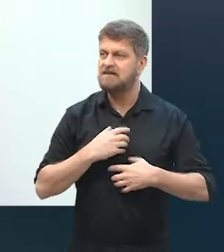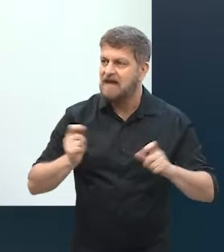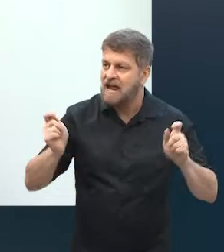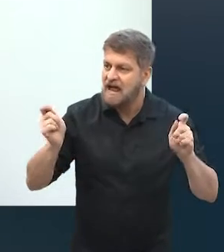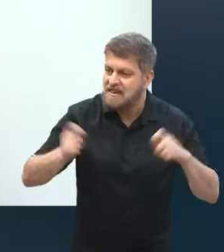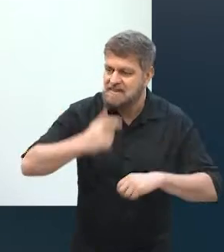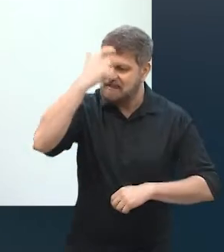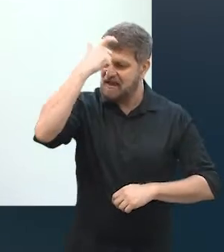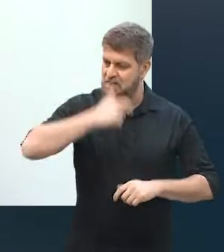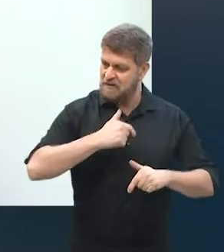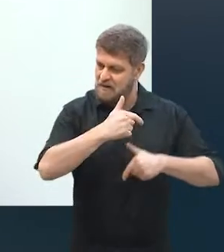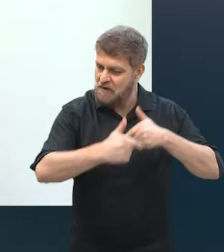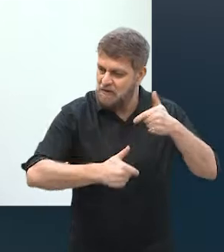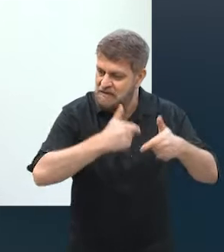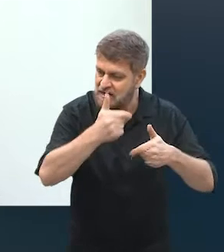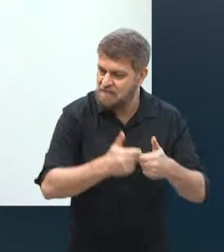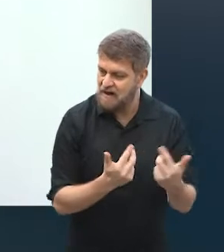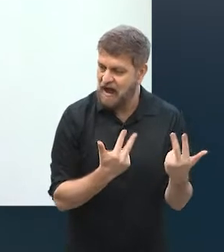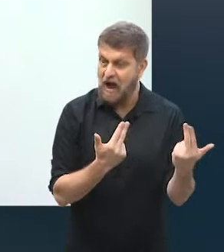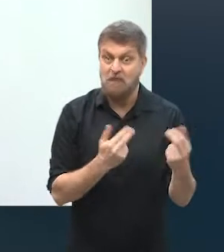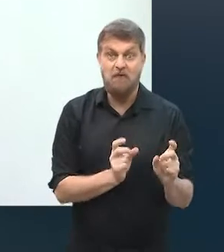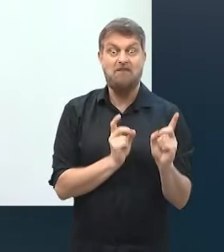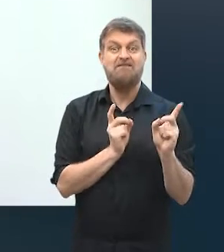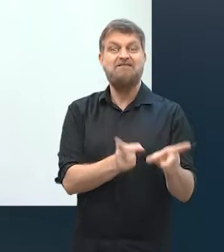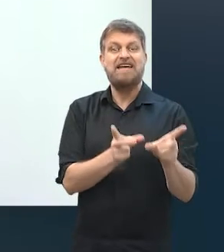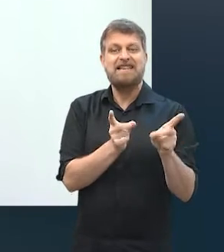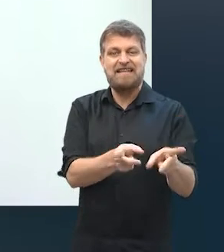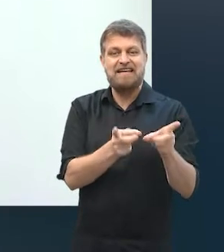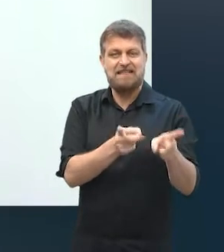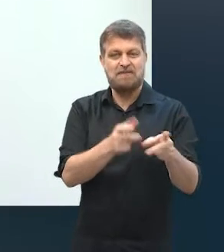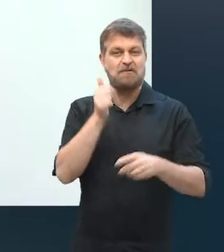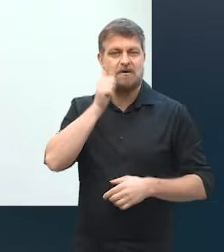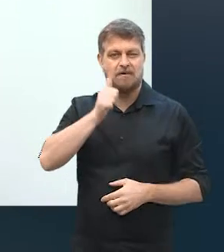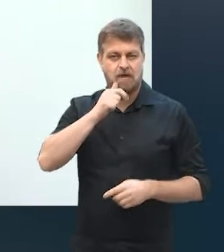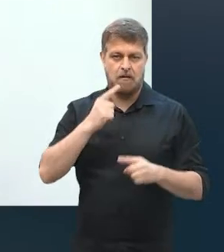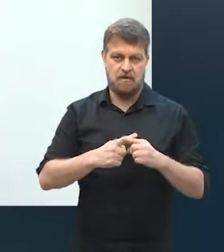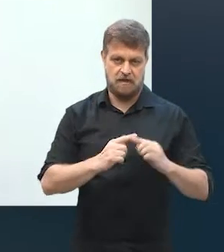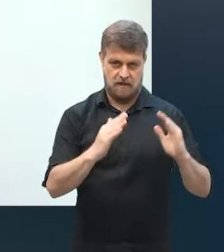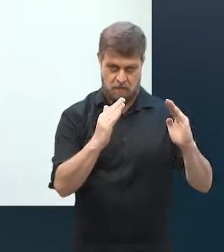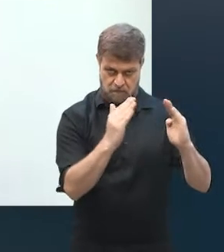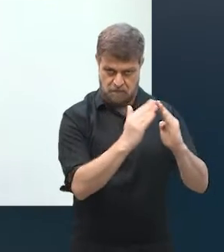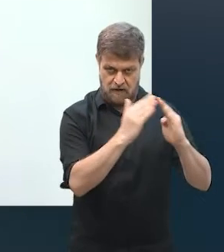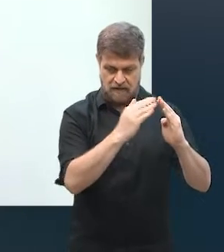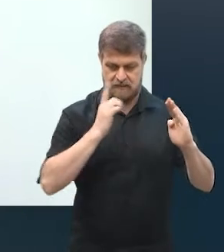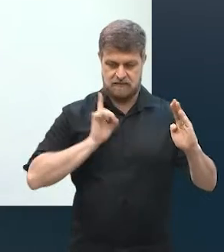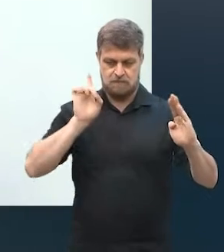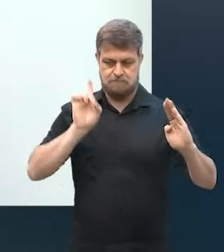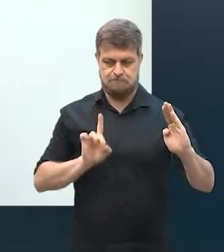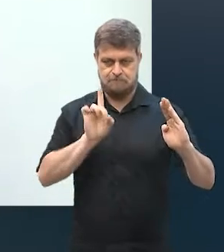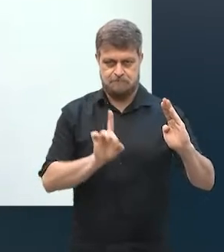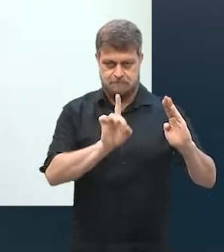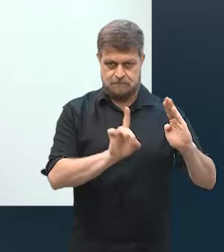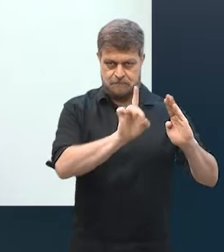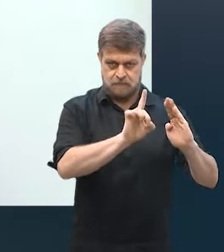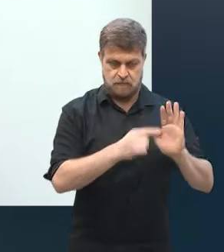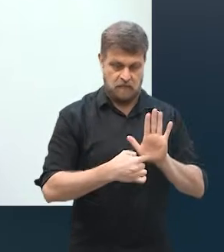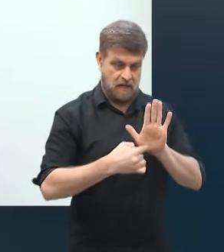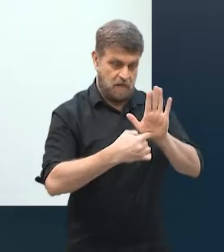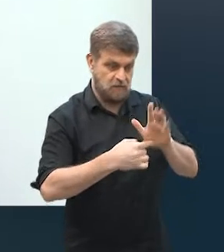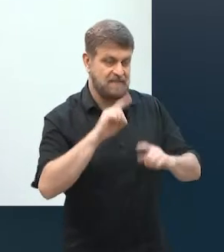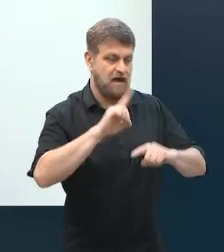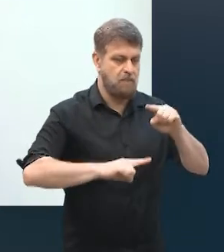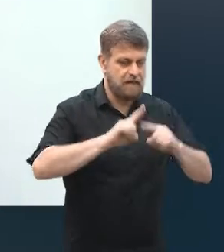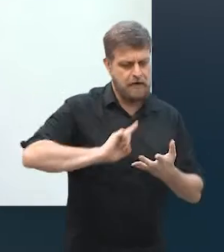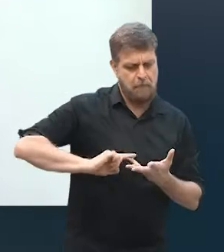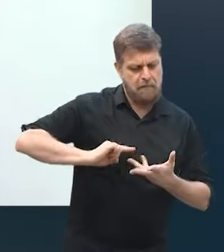essa veia de vendedora, na verdade, porque você abria a casa pra uma pessoa estranha, pra ela poder levar um produto até você,